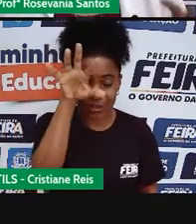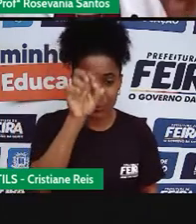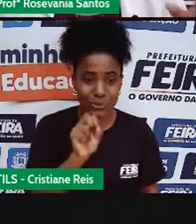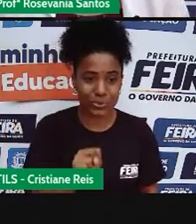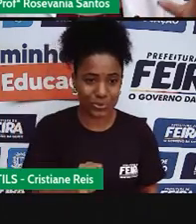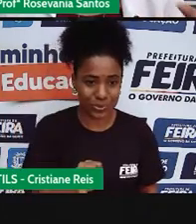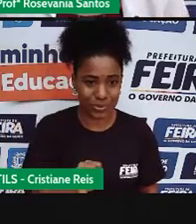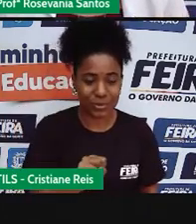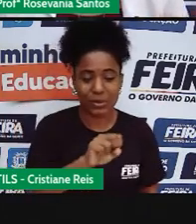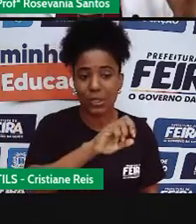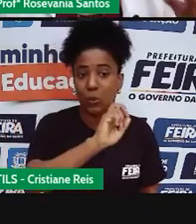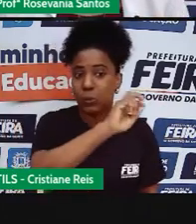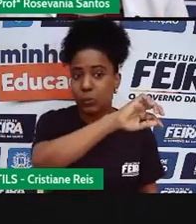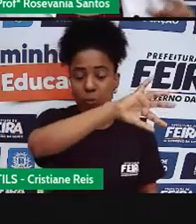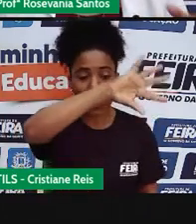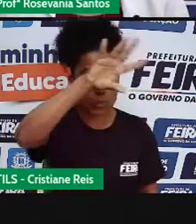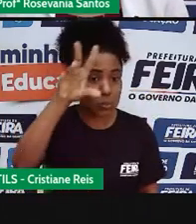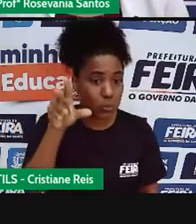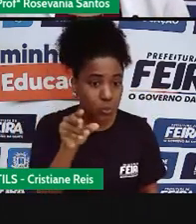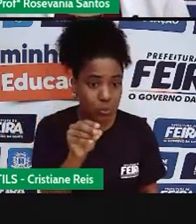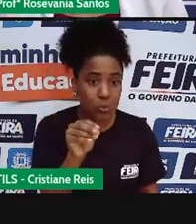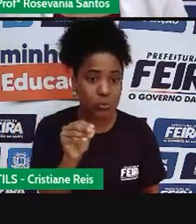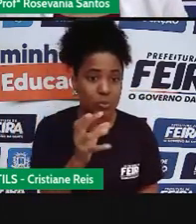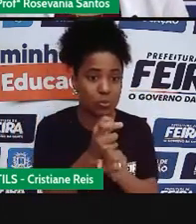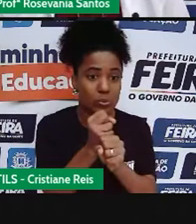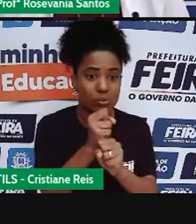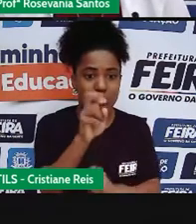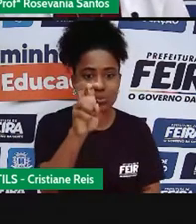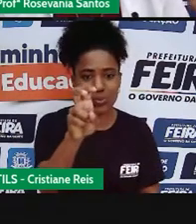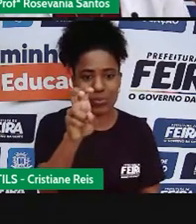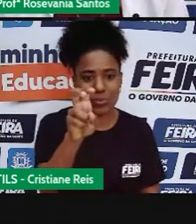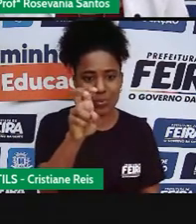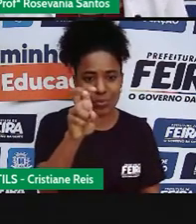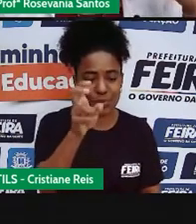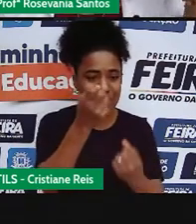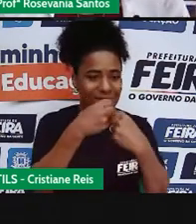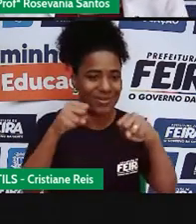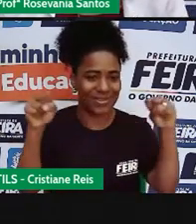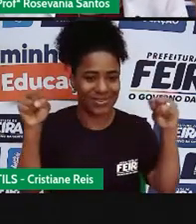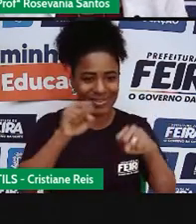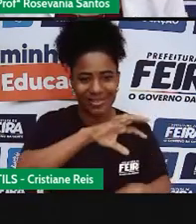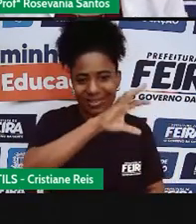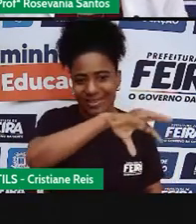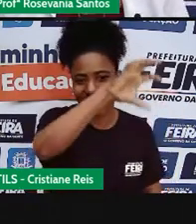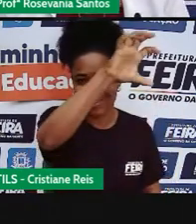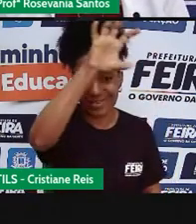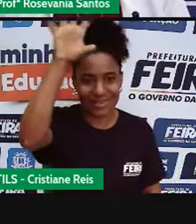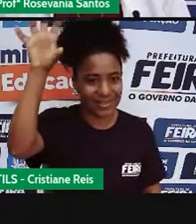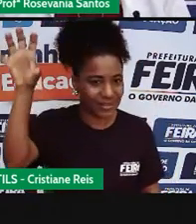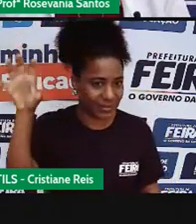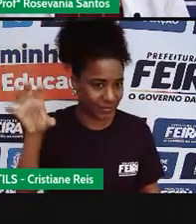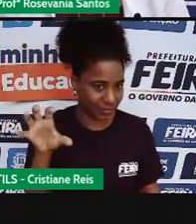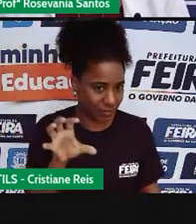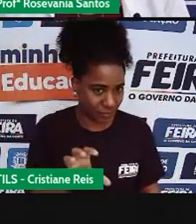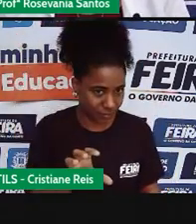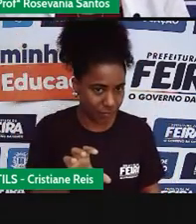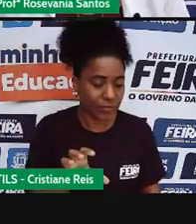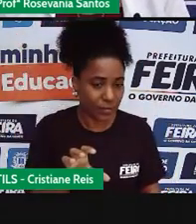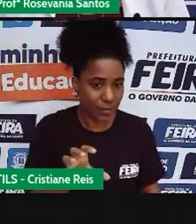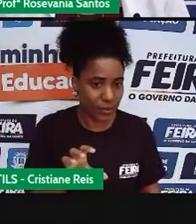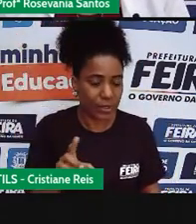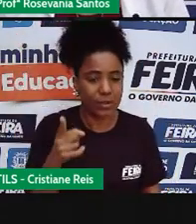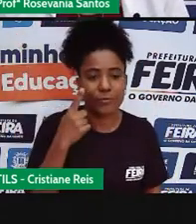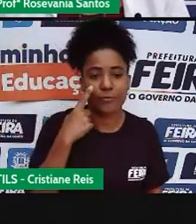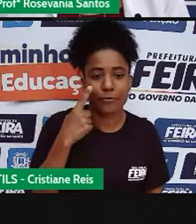são as cinco macro-regiões oficiais do território brasileiro. E, como vocês viram lá naquelas aulas interiores, já sofreu uma